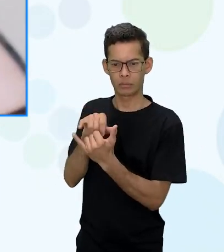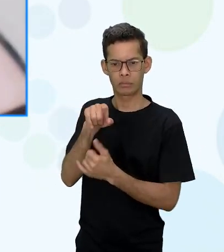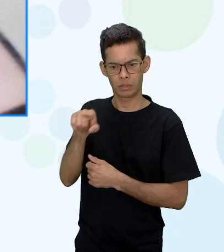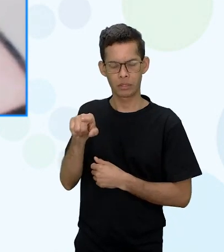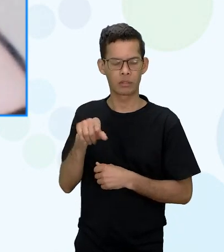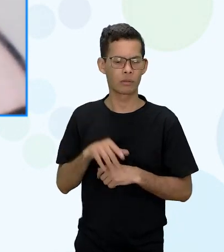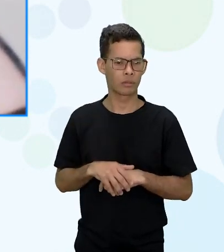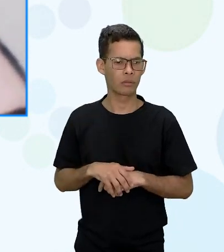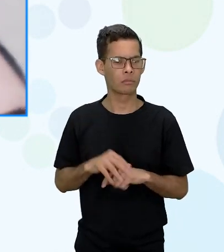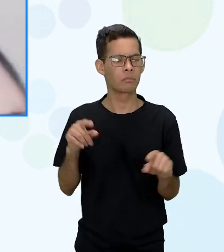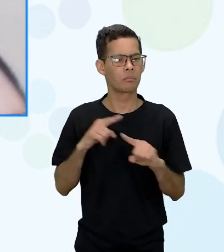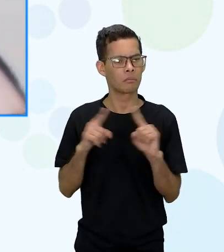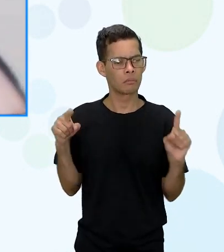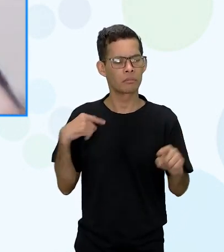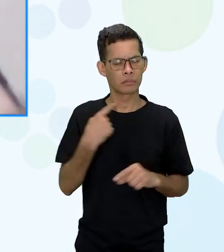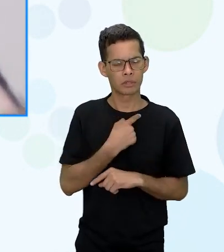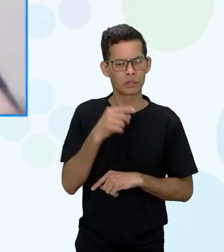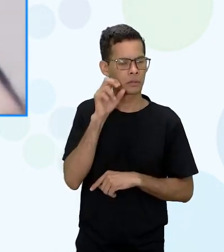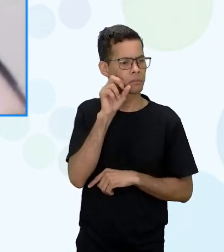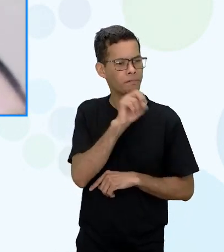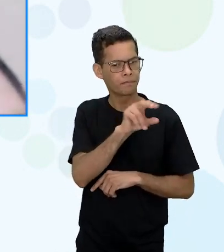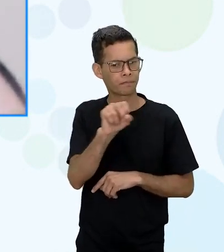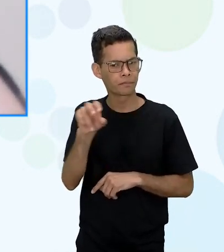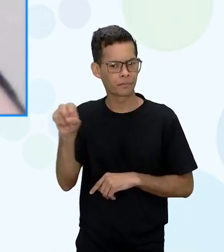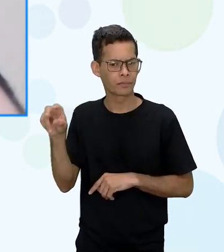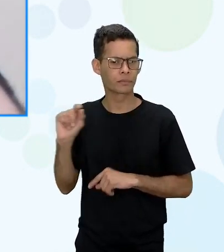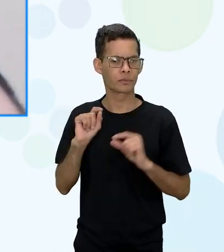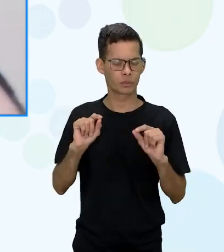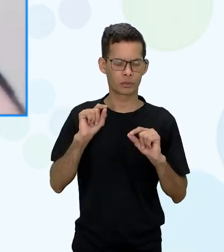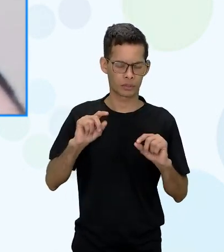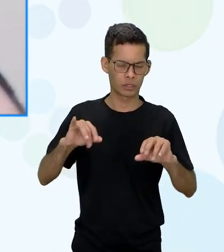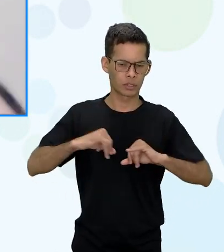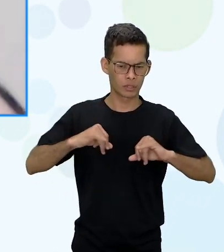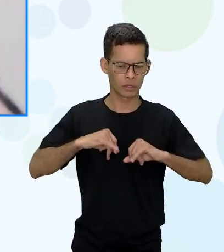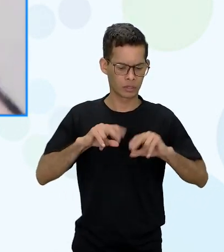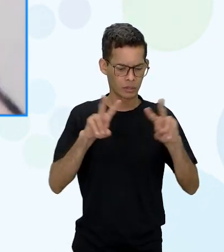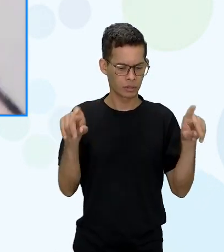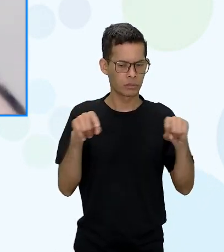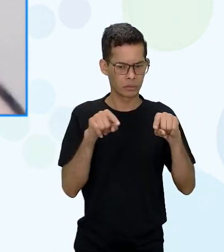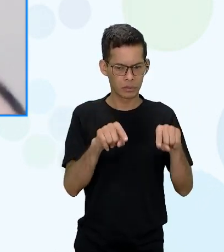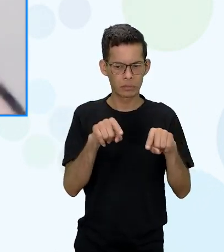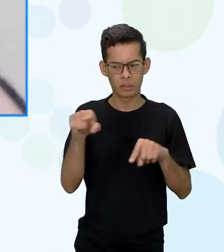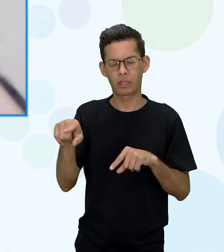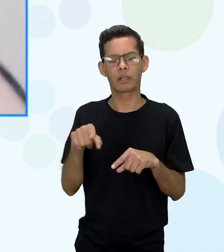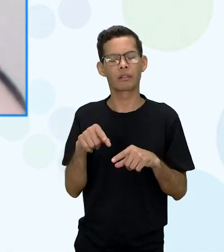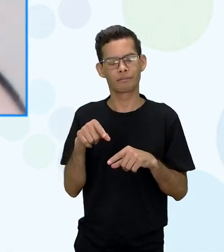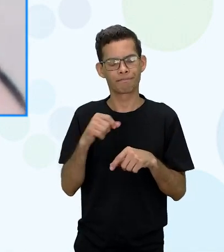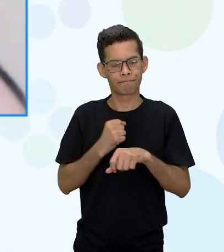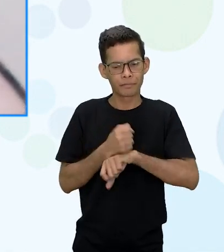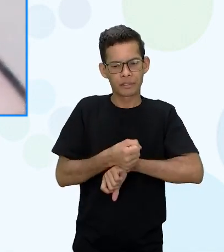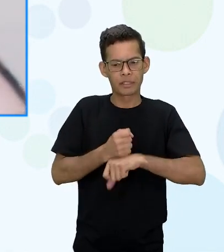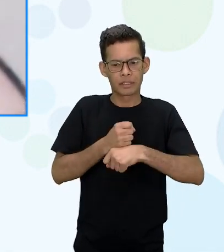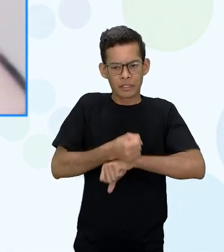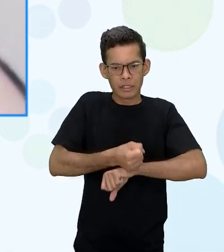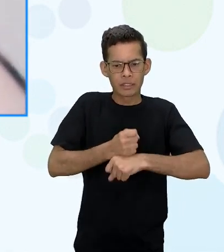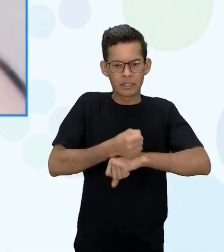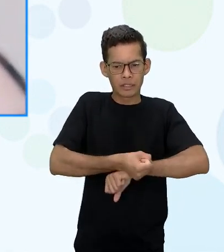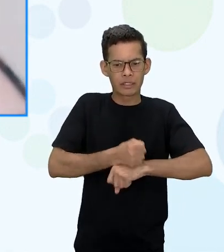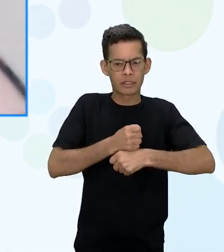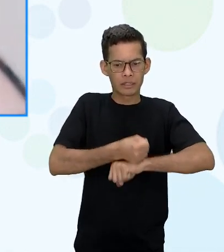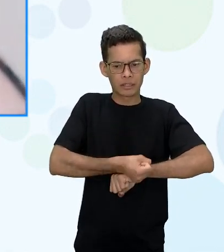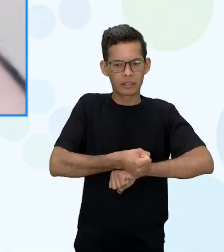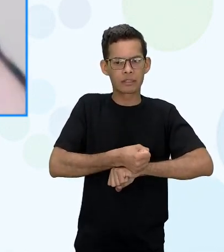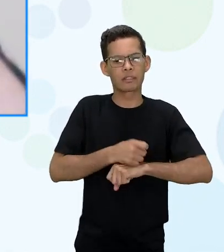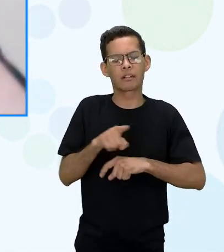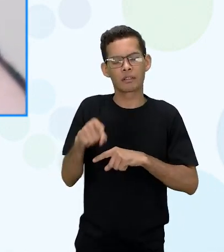outras né mas só que a gente vê esse sofrimento por ela ser escravizada e por ela ter a